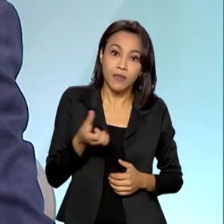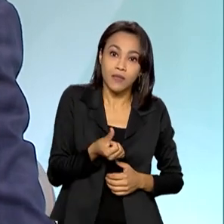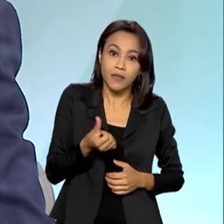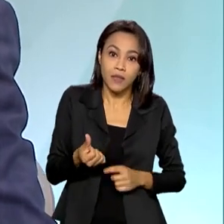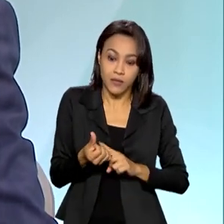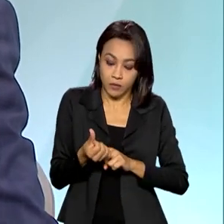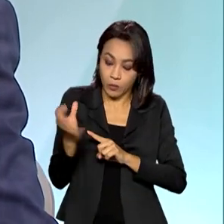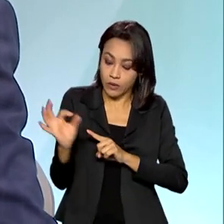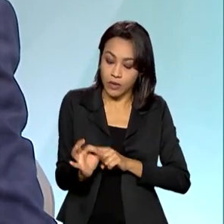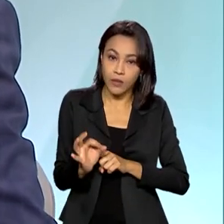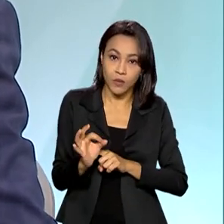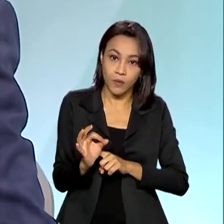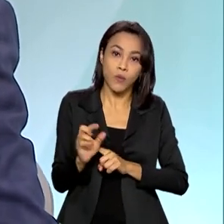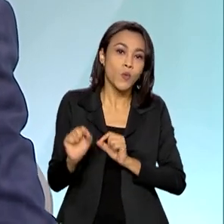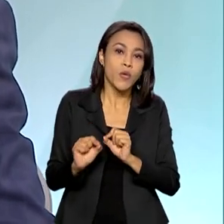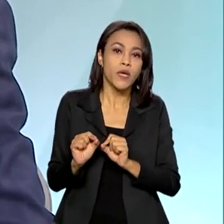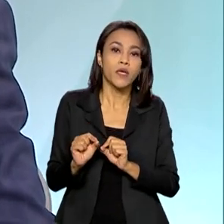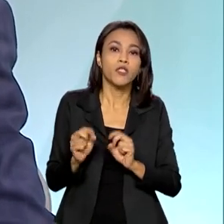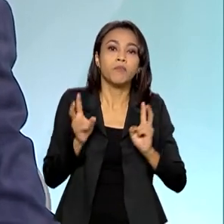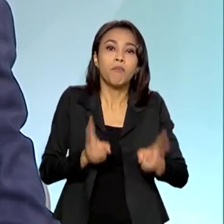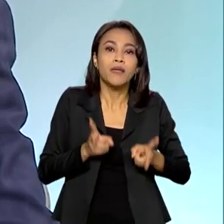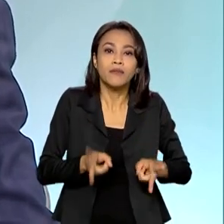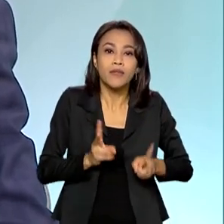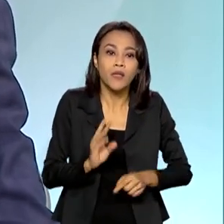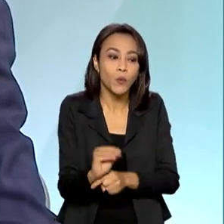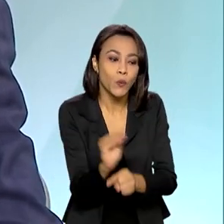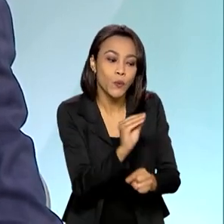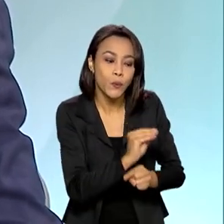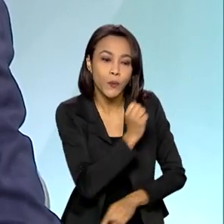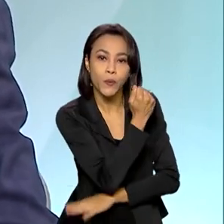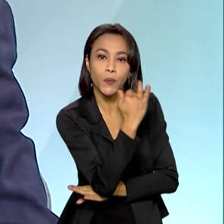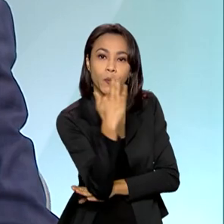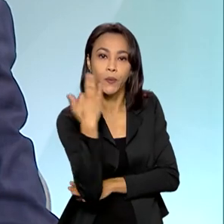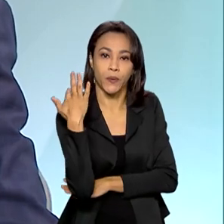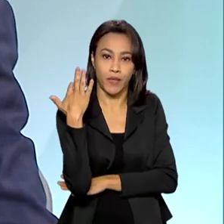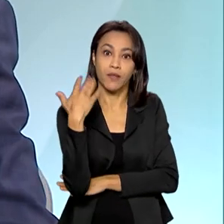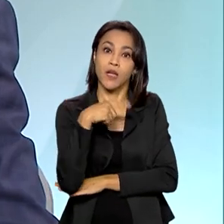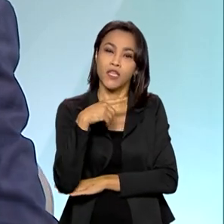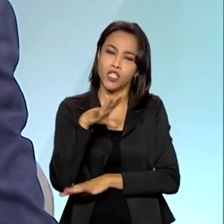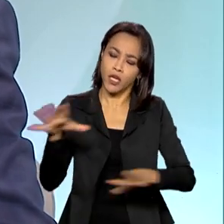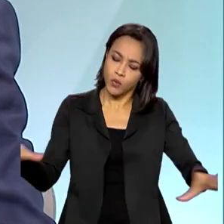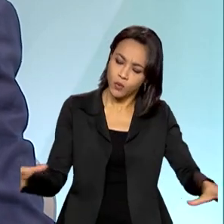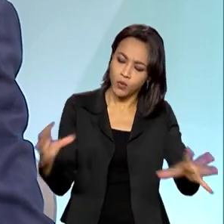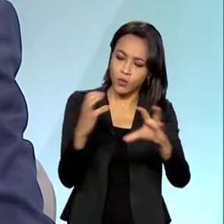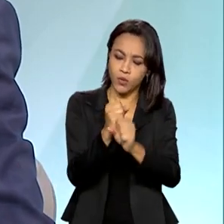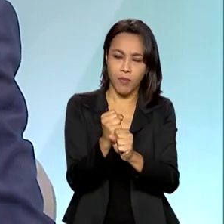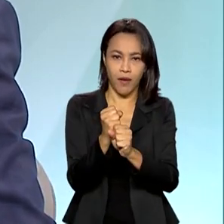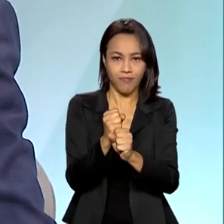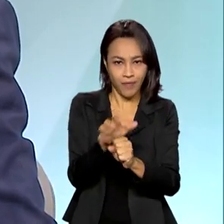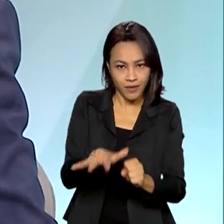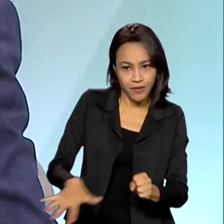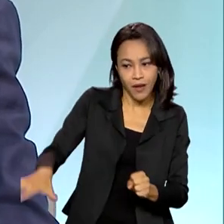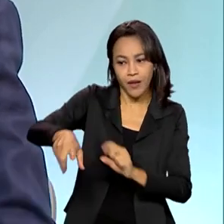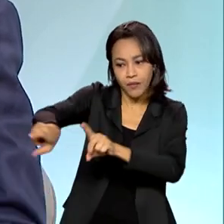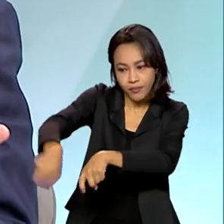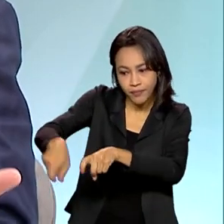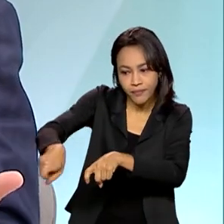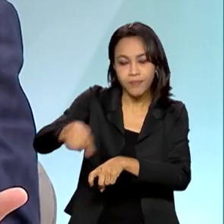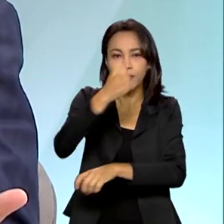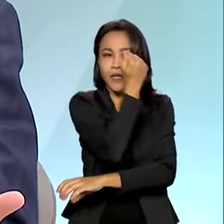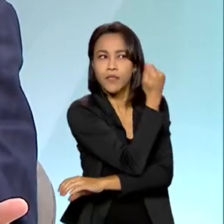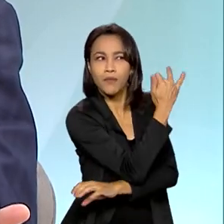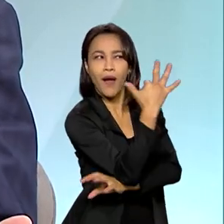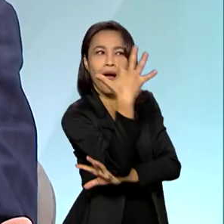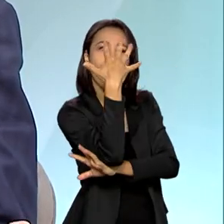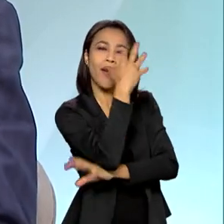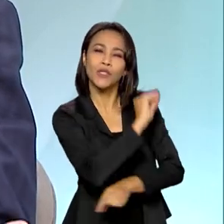% ao final de área preservada, e nós queremos juntar as questões do meio ambiente com essa questão da